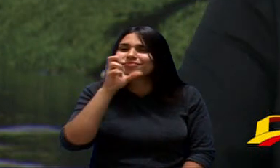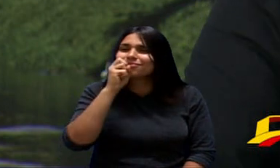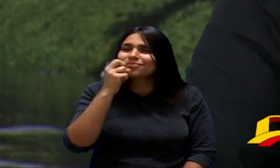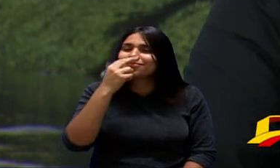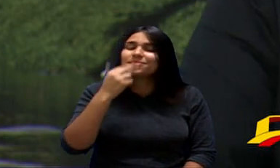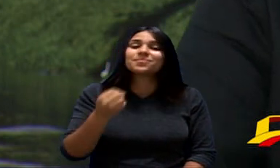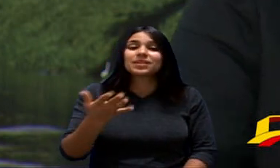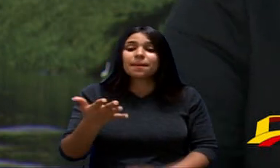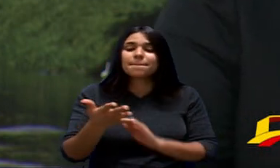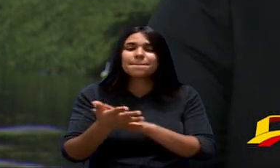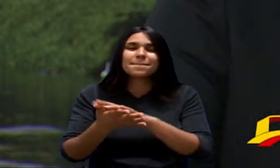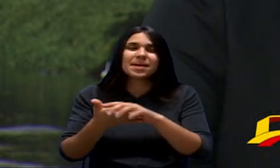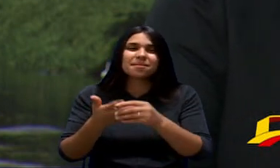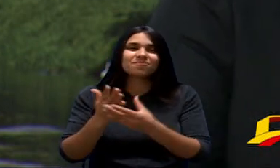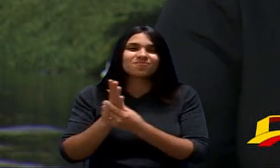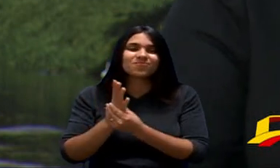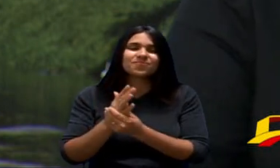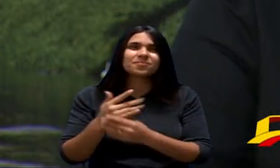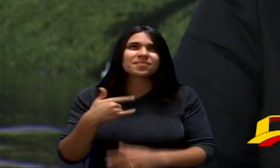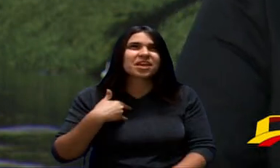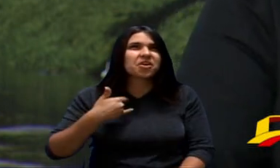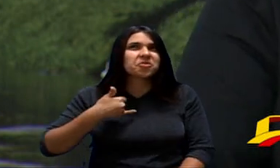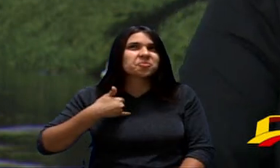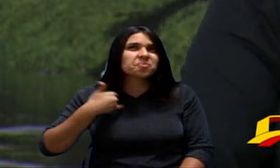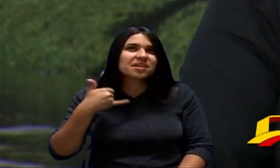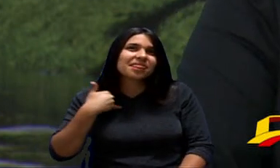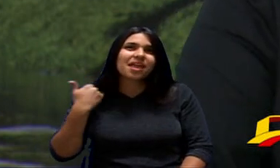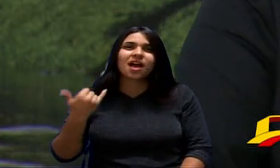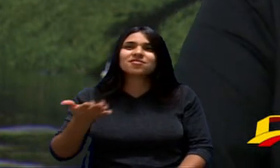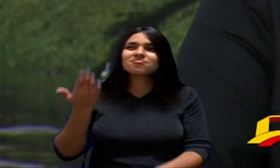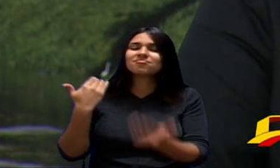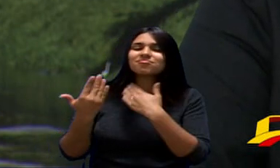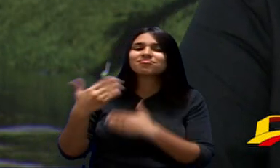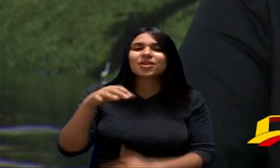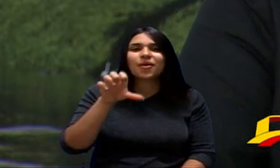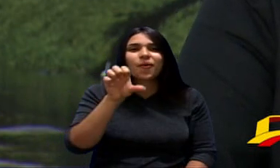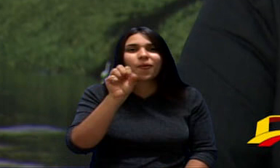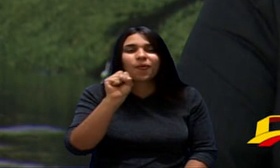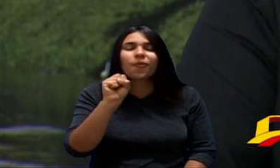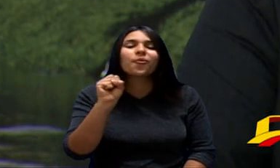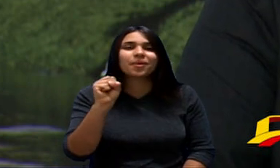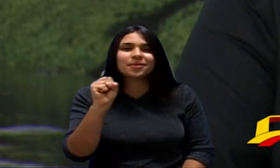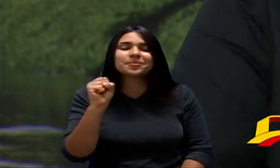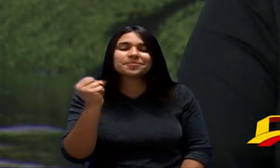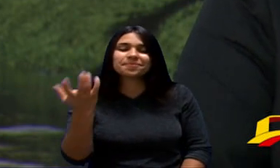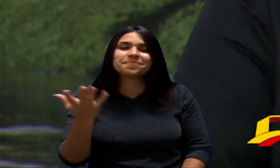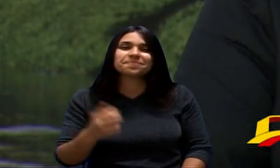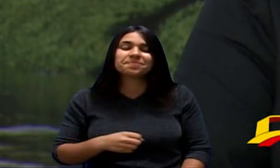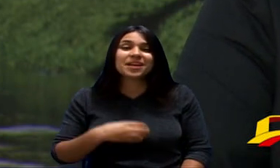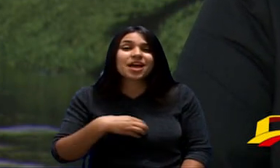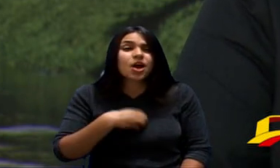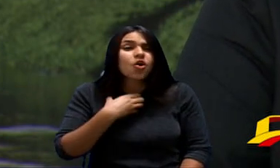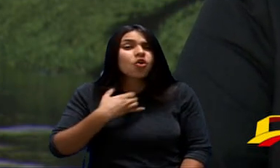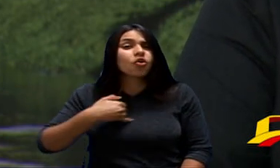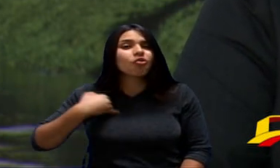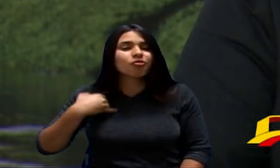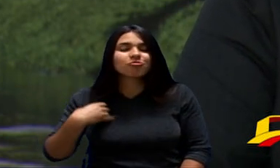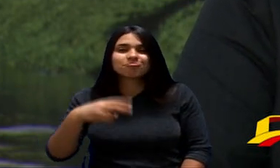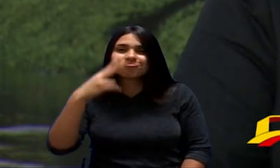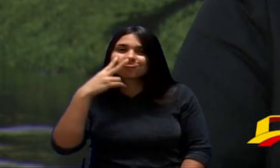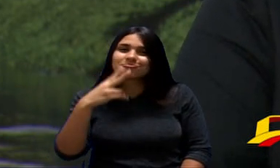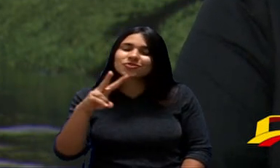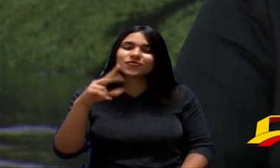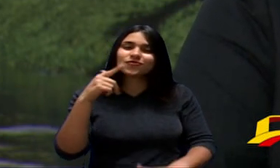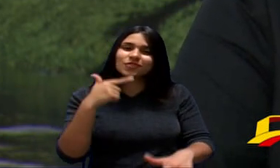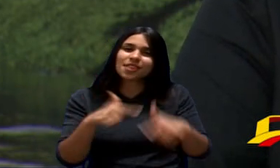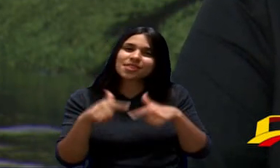Aqui Minha Mão Eu Tinha Em torno De Oito Anos Nove Anos De Idade E Era Digno Essa Situação Do